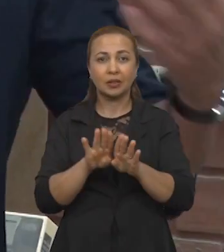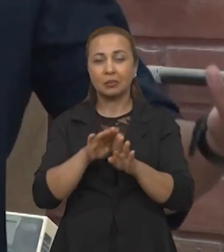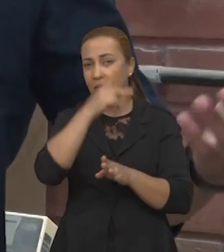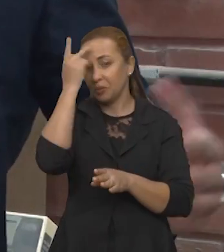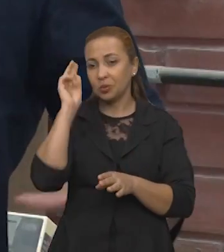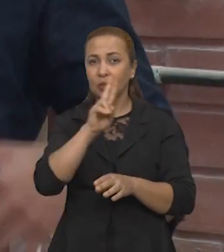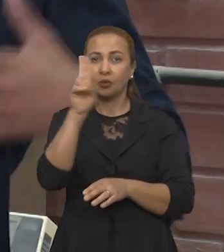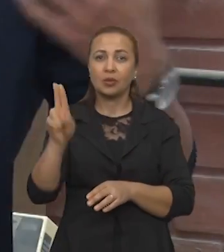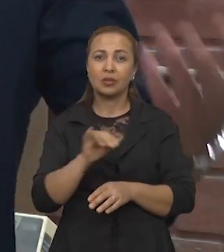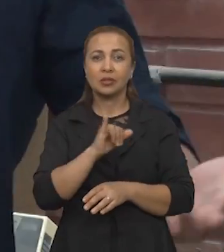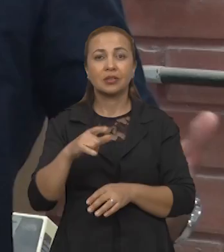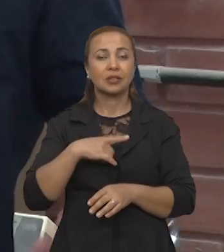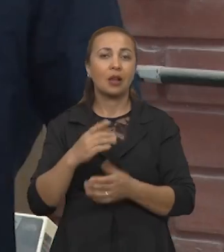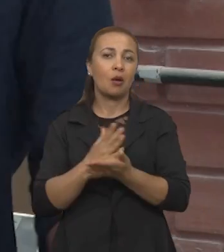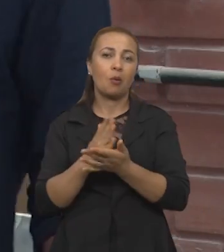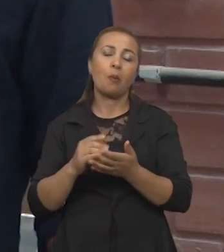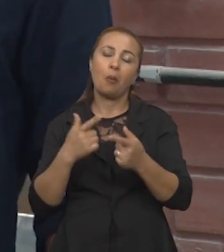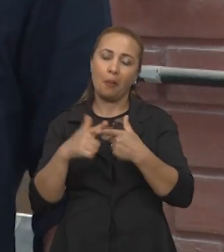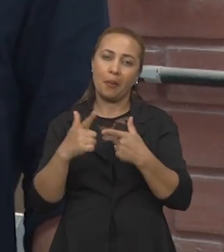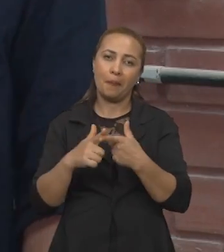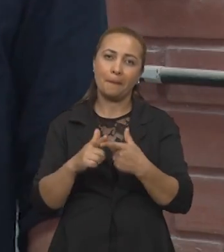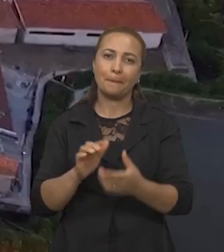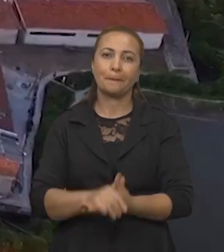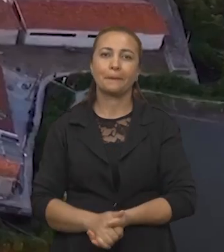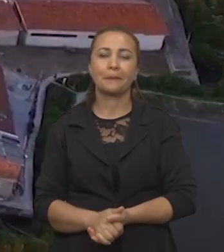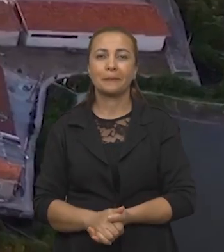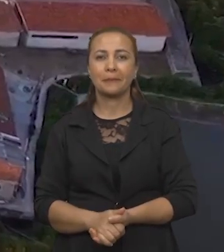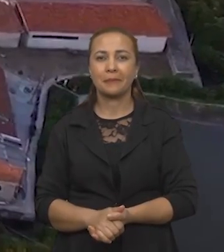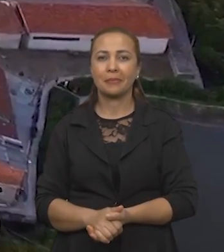e o usuário final, caso aconteça algum acidente.